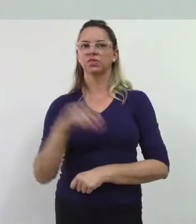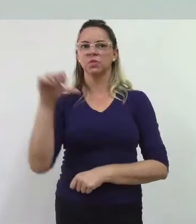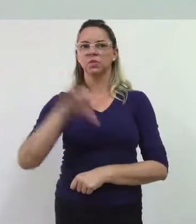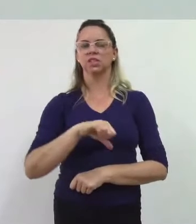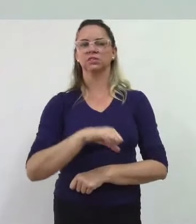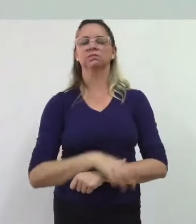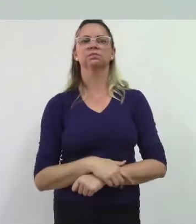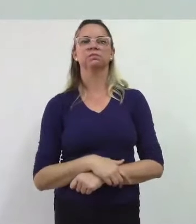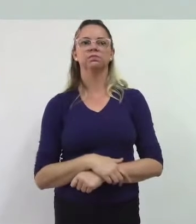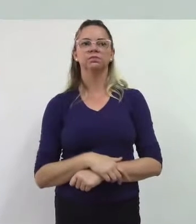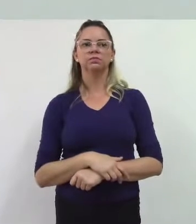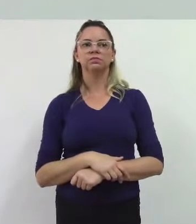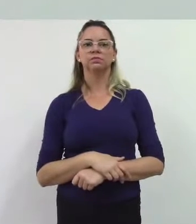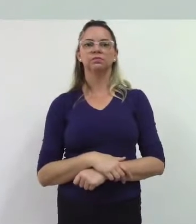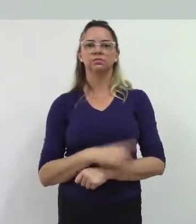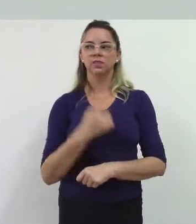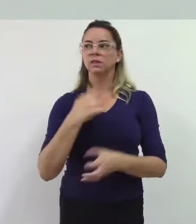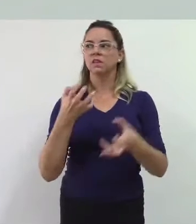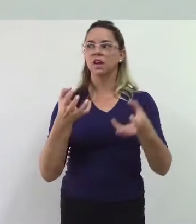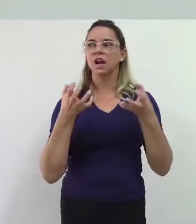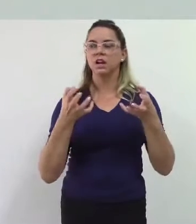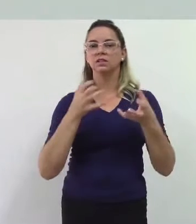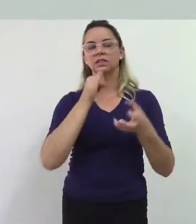Eu quero dizer aqui